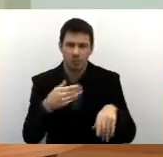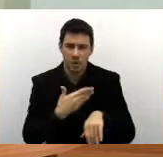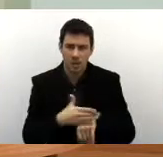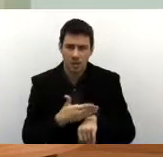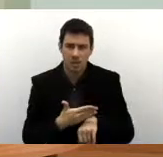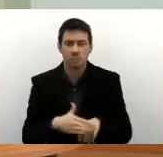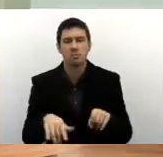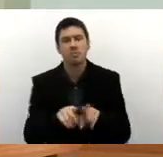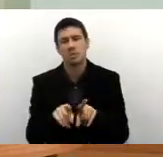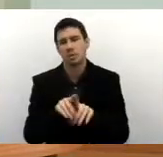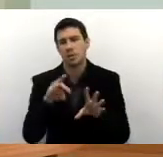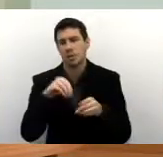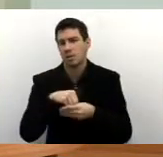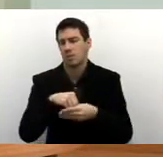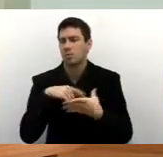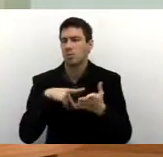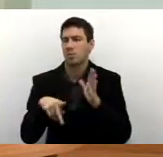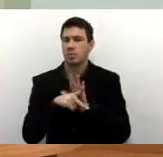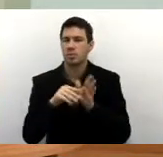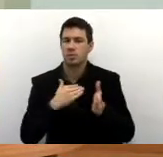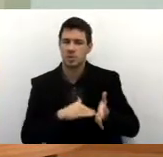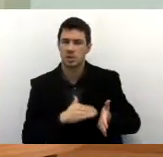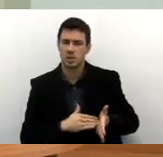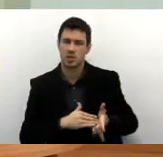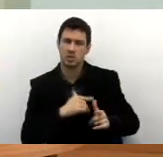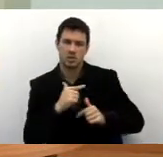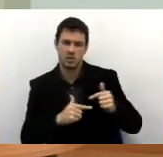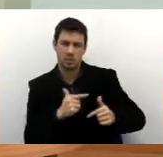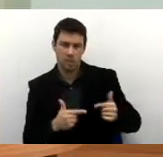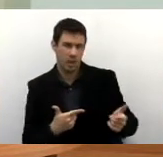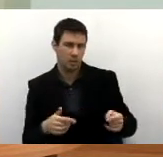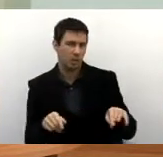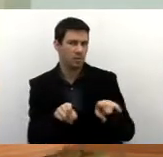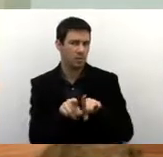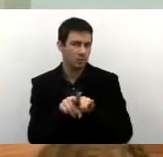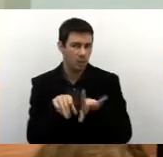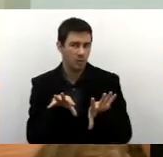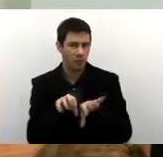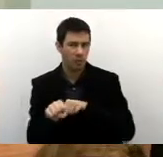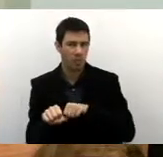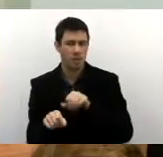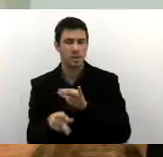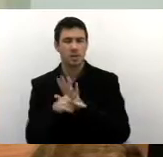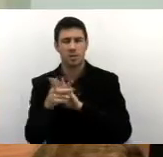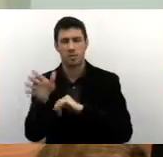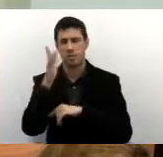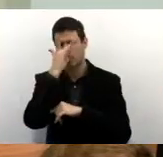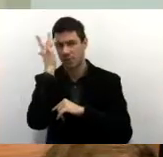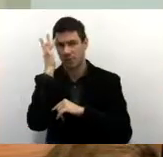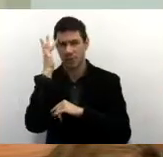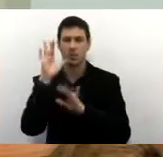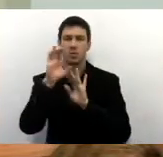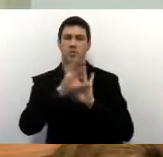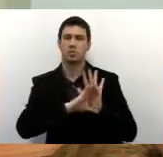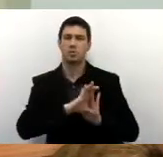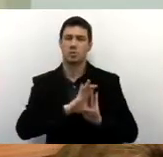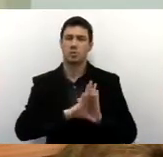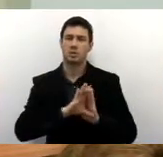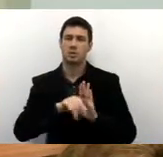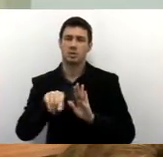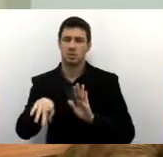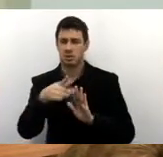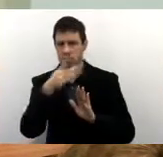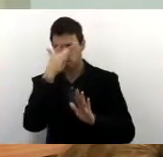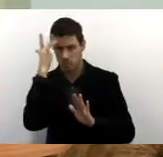e assemelhados pela secretaria de trabalho? Quanto à formação, no currículo dessa pessoa.